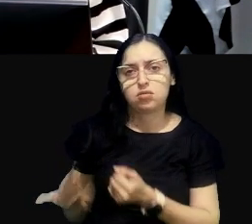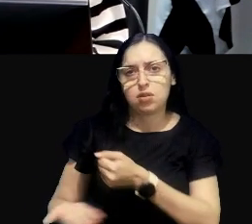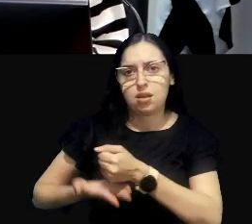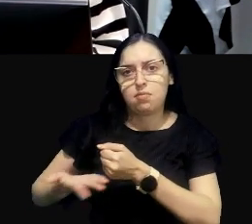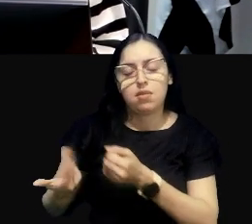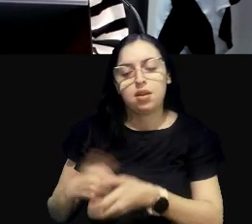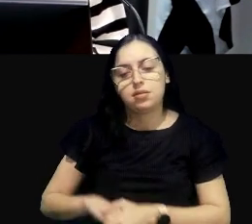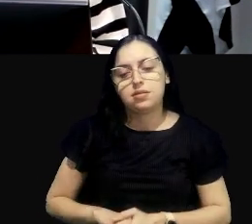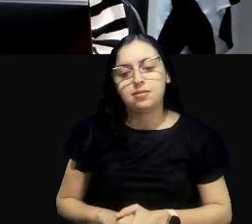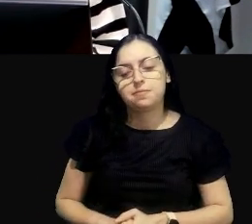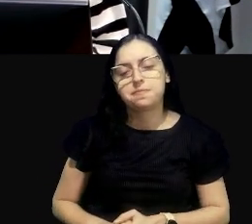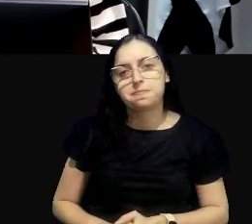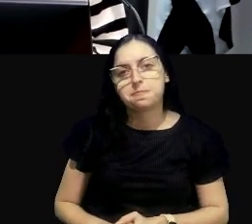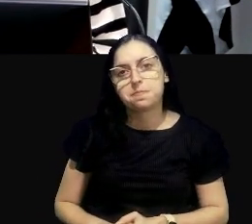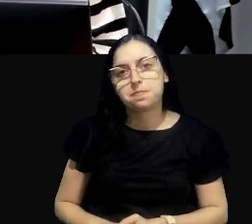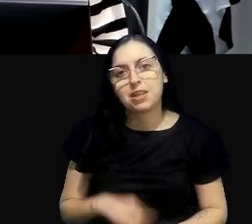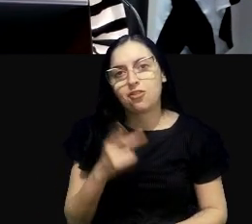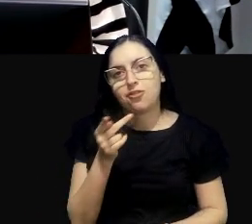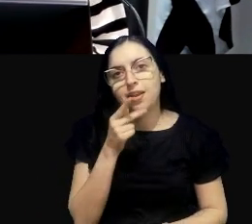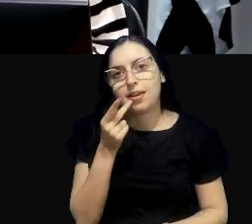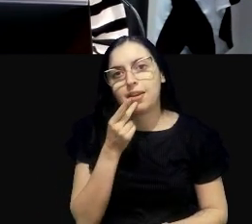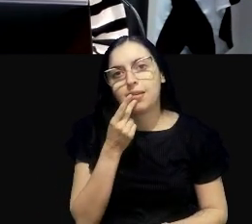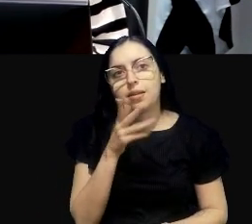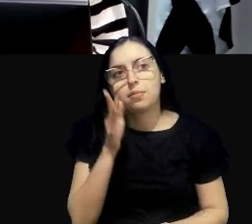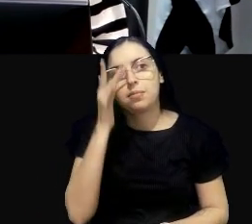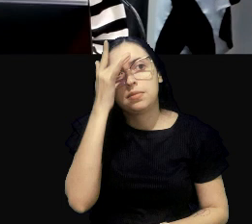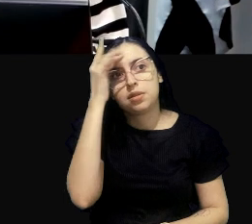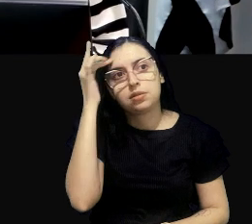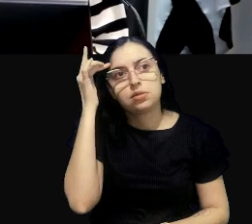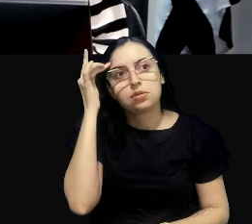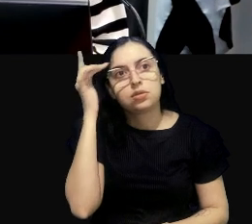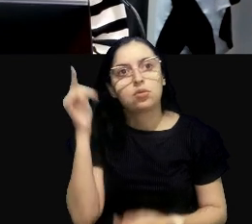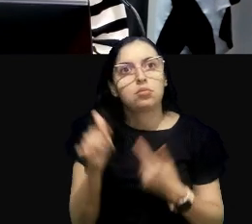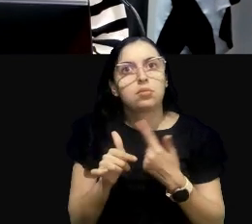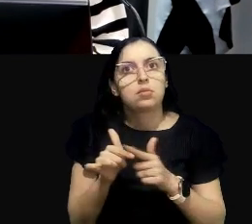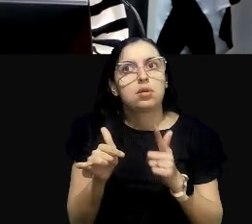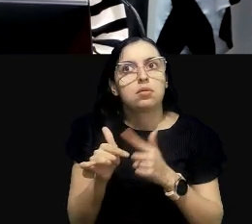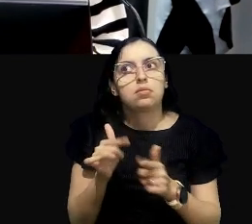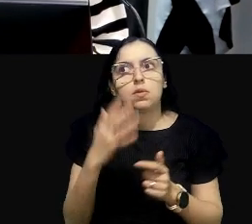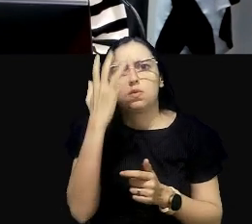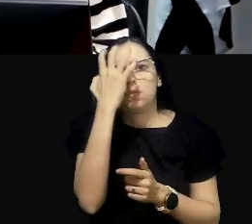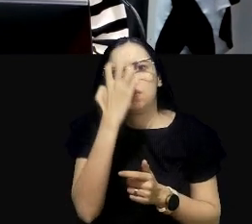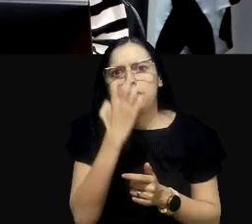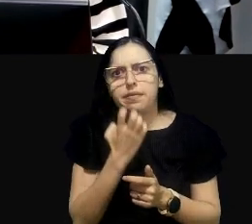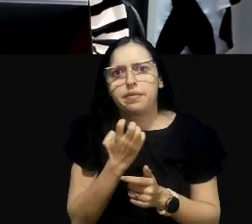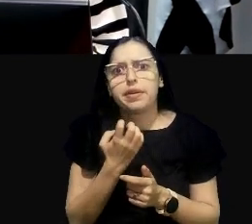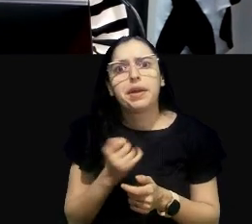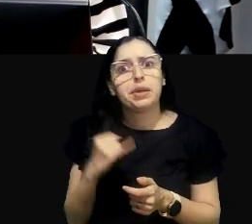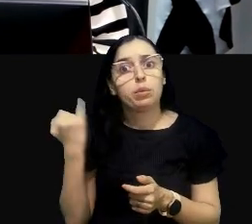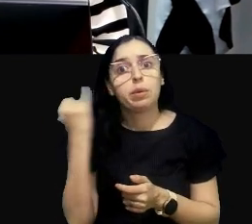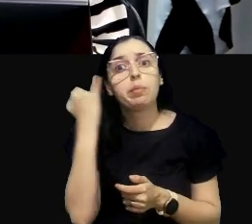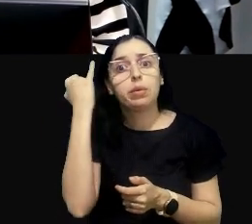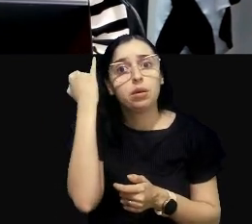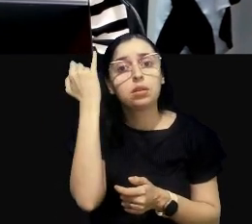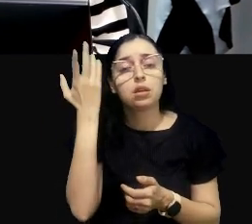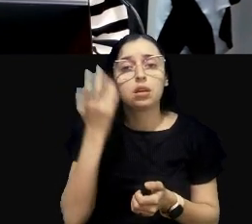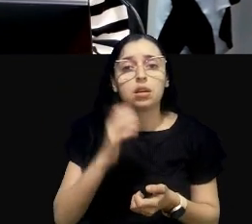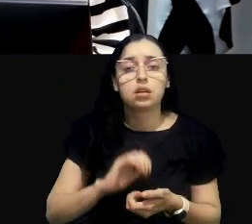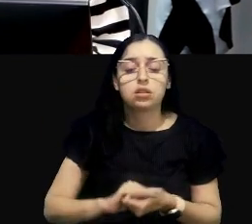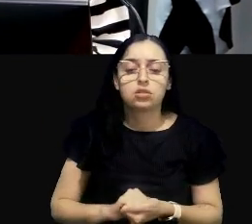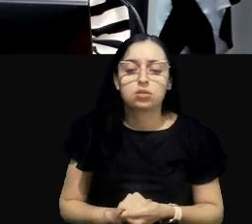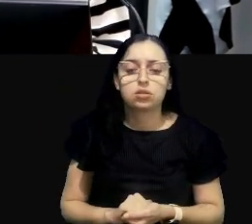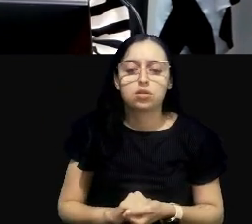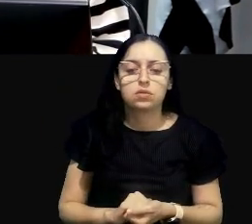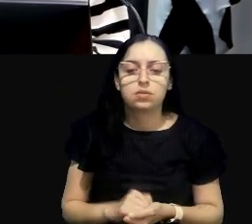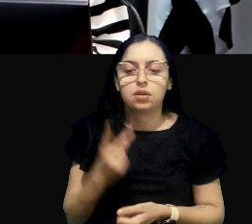né? Aí eu falei, gente, isso é um problema muito sério e importante. Aí eu